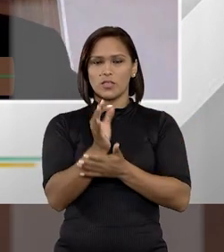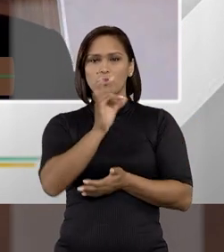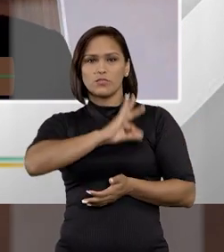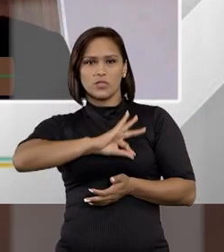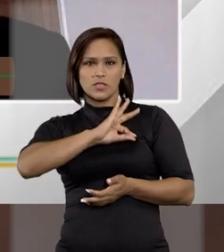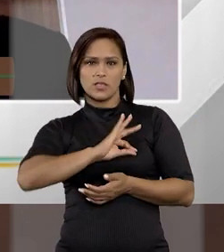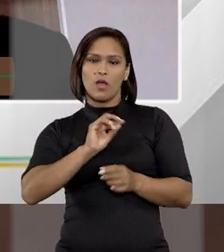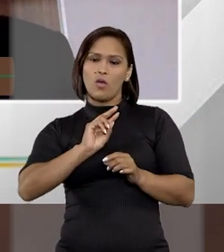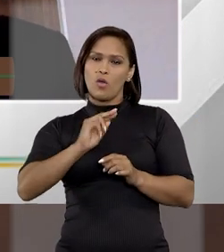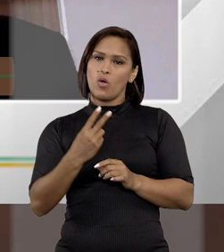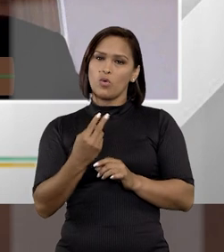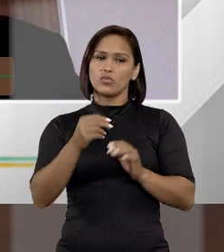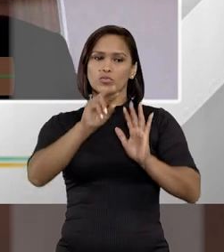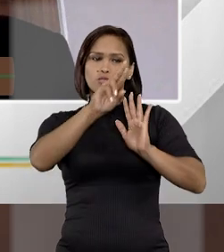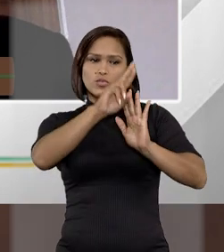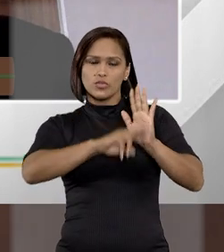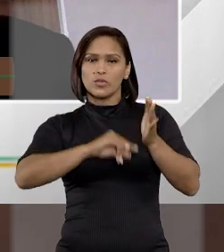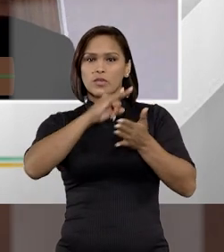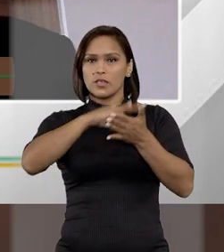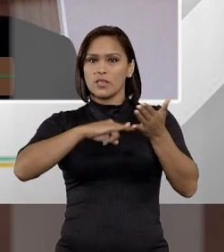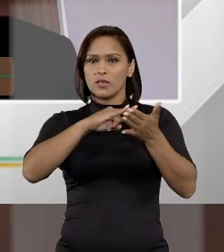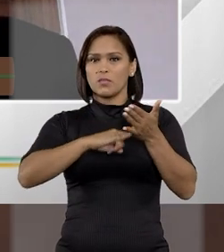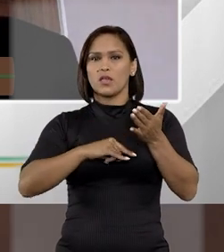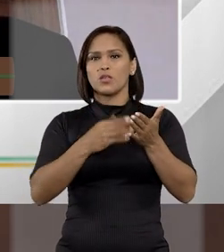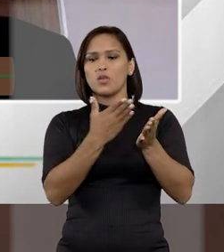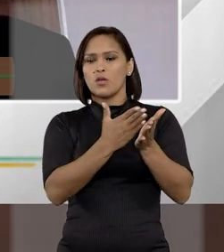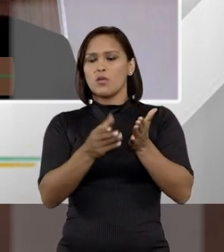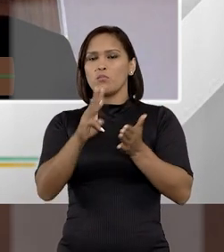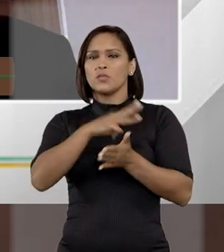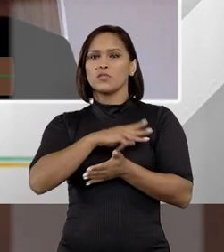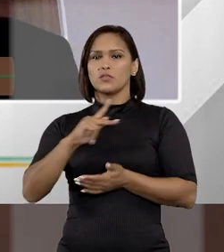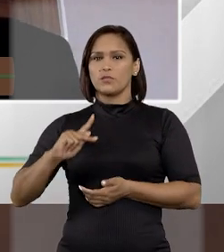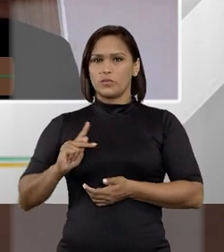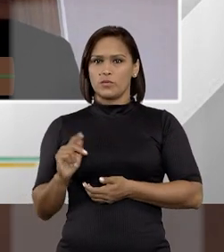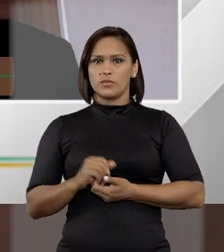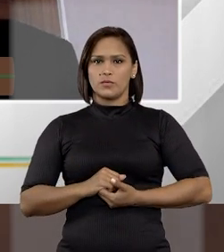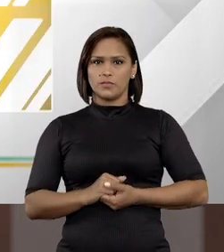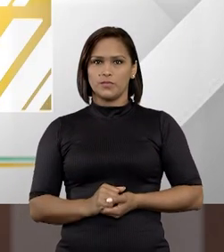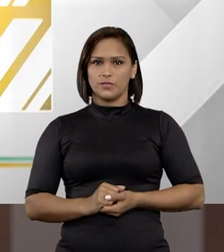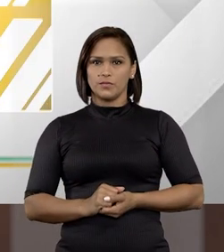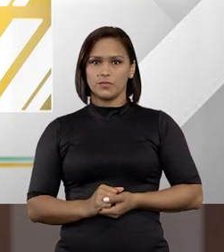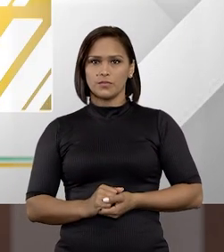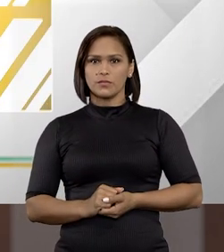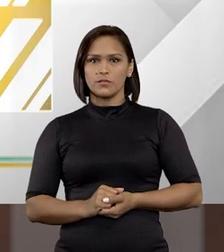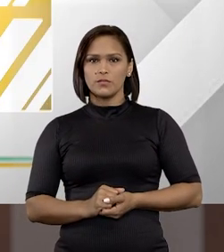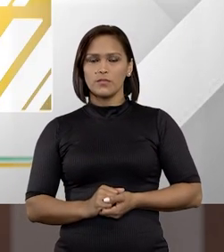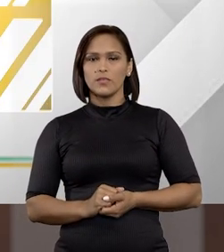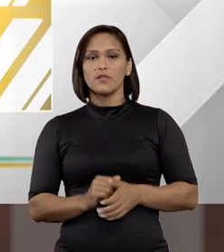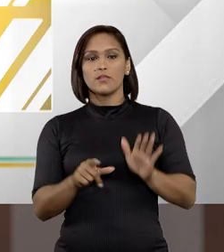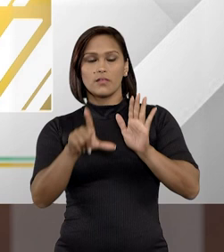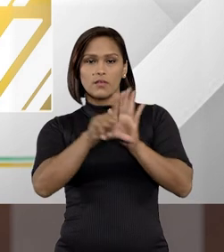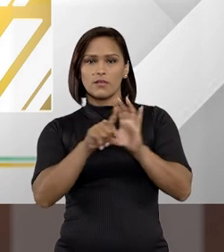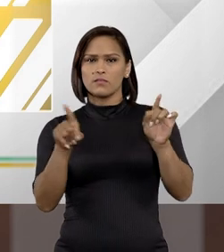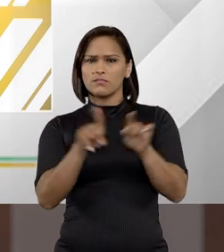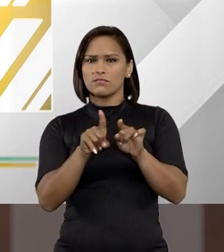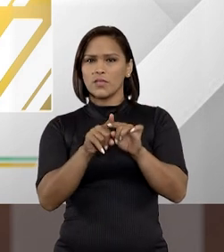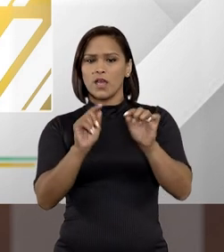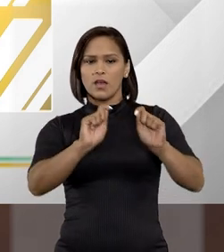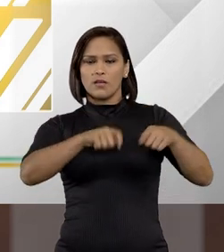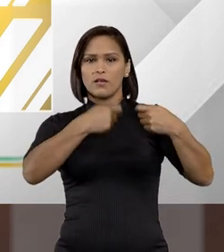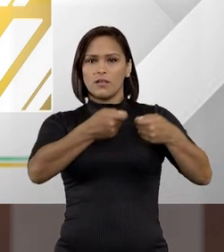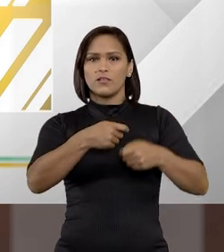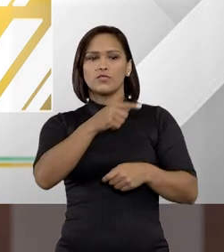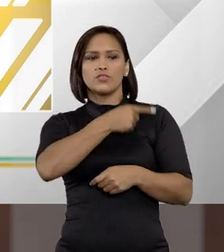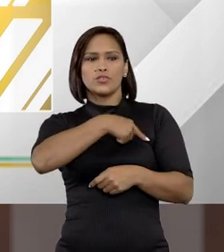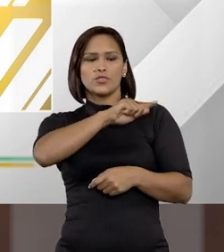autoridade policial ou de um requerimento por parte do membro do Ministério Público. A lei também tratou da